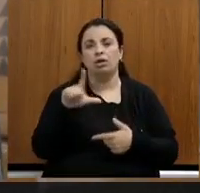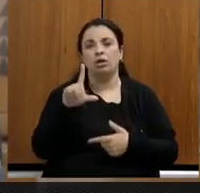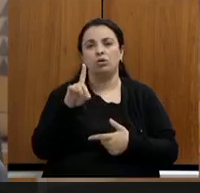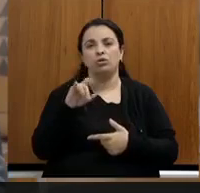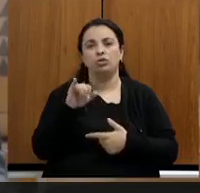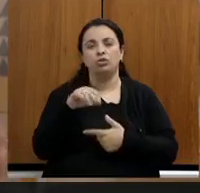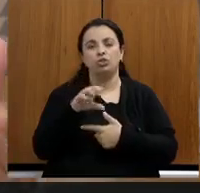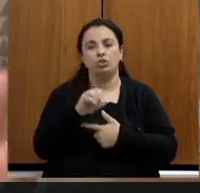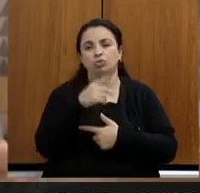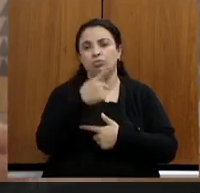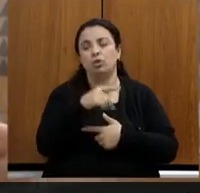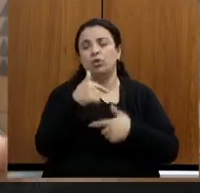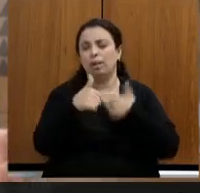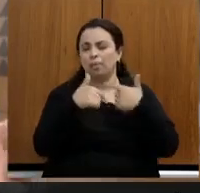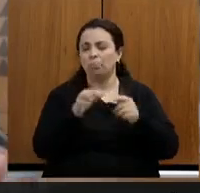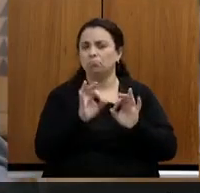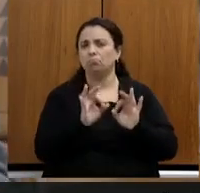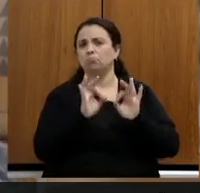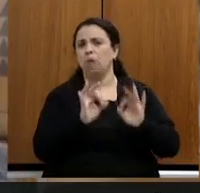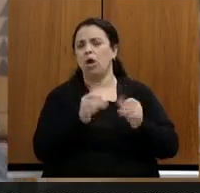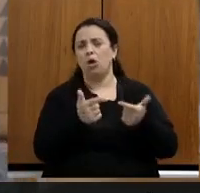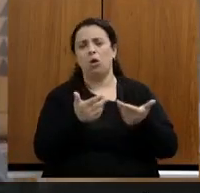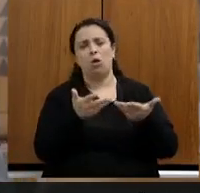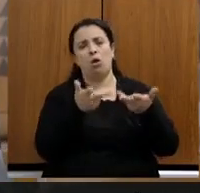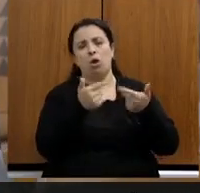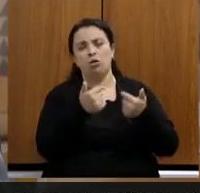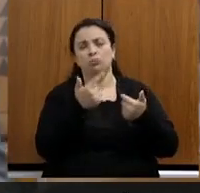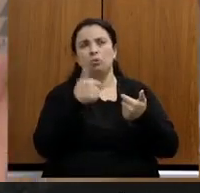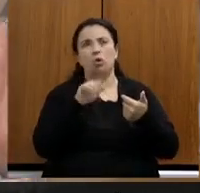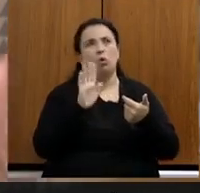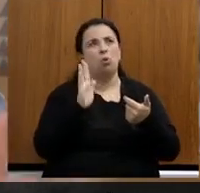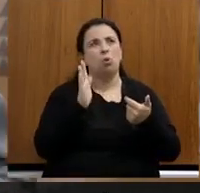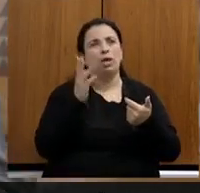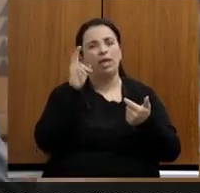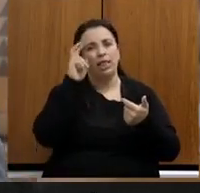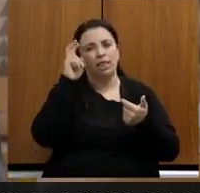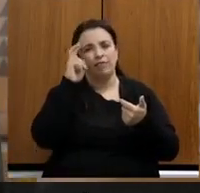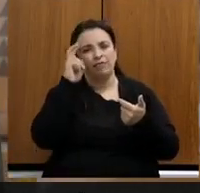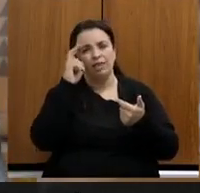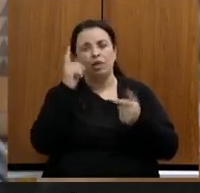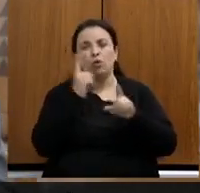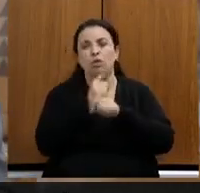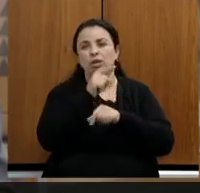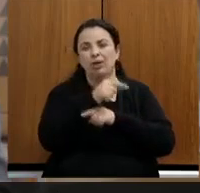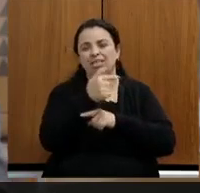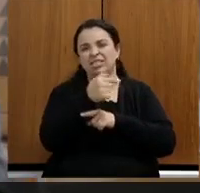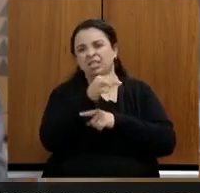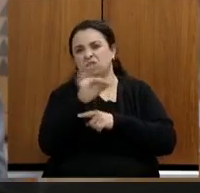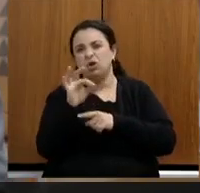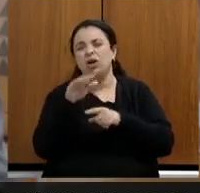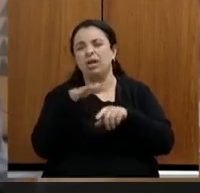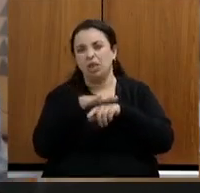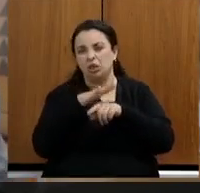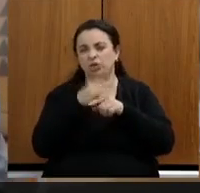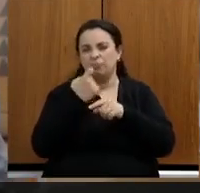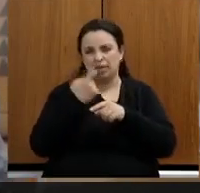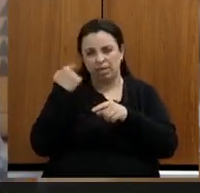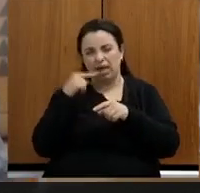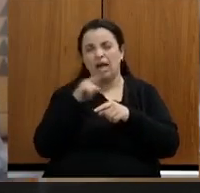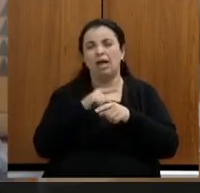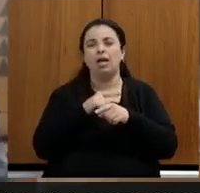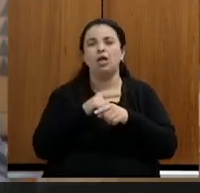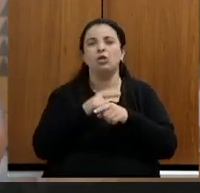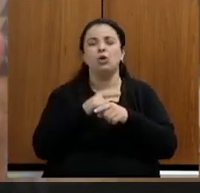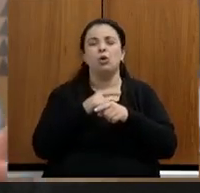na secretaria já era mais de sete horas da noite na quinta-feira com a secretária com todos os membros da